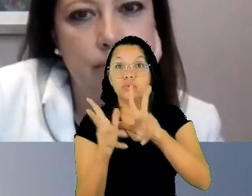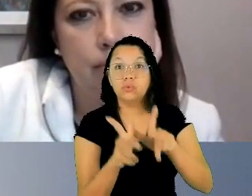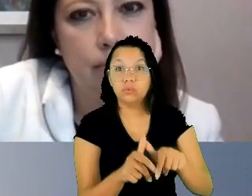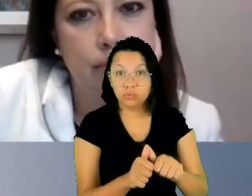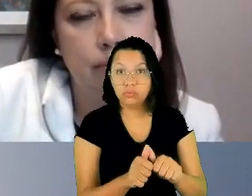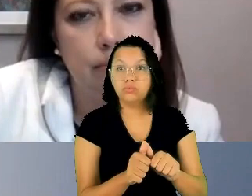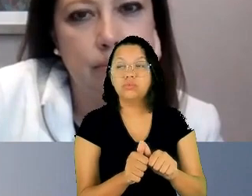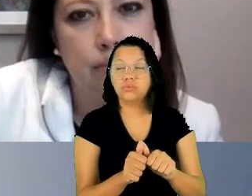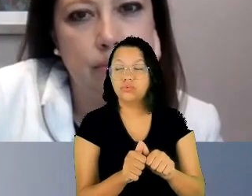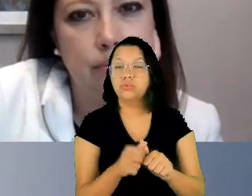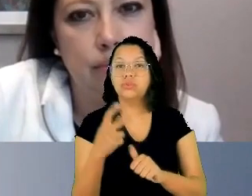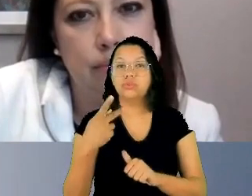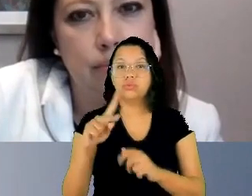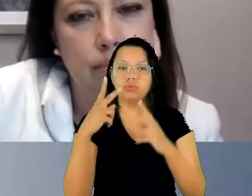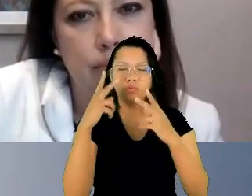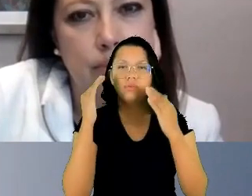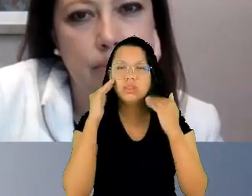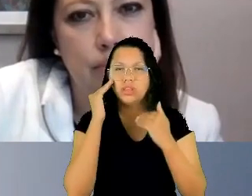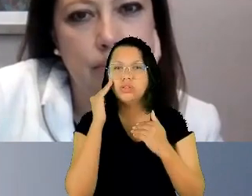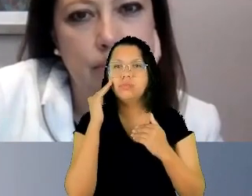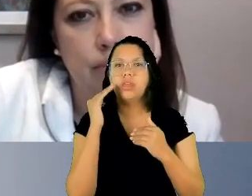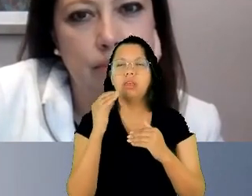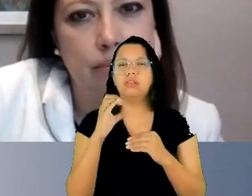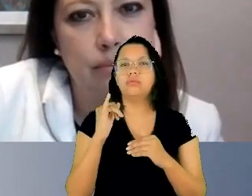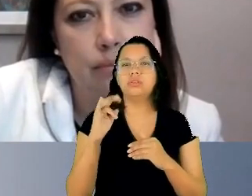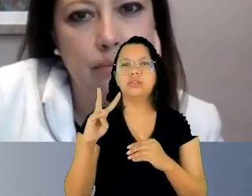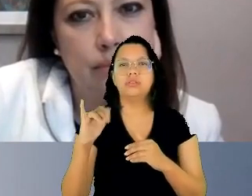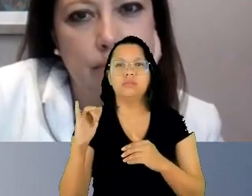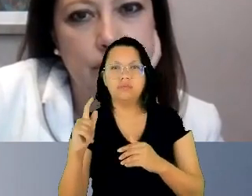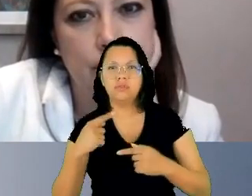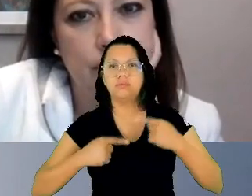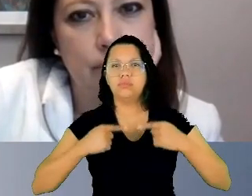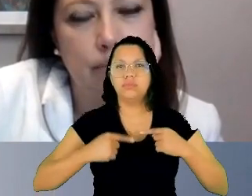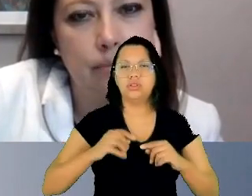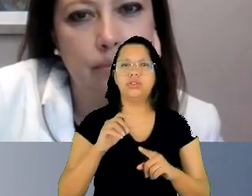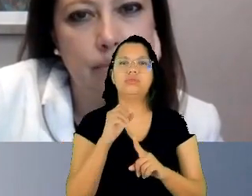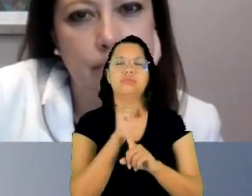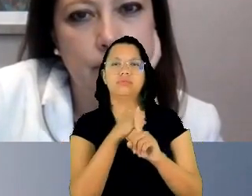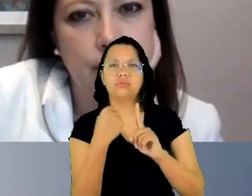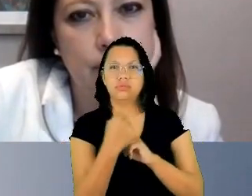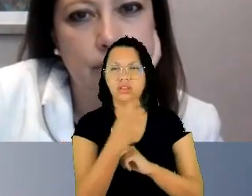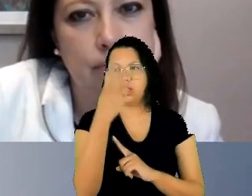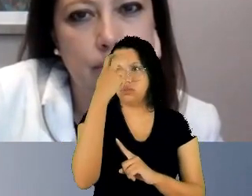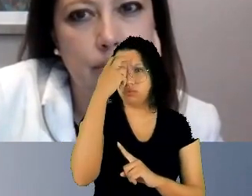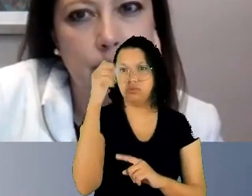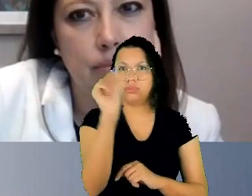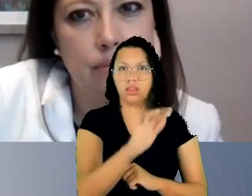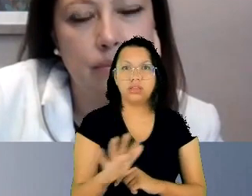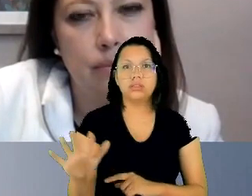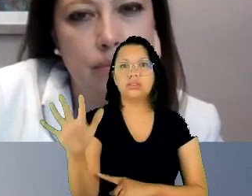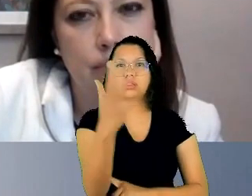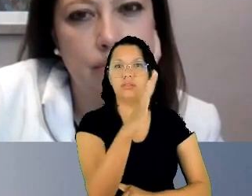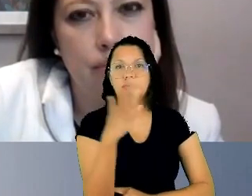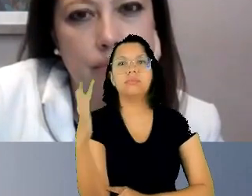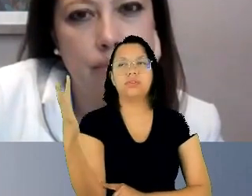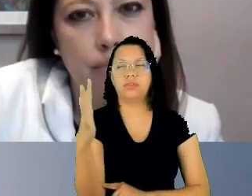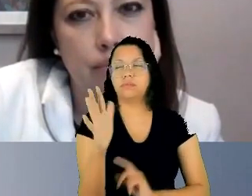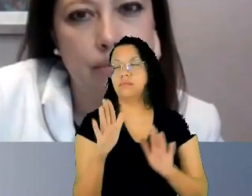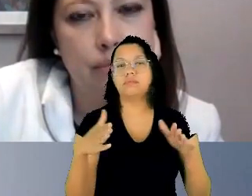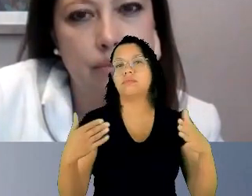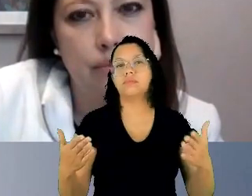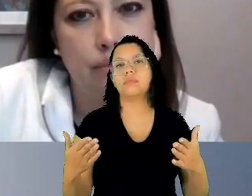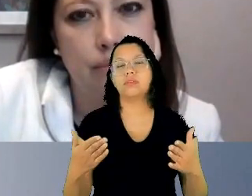civis, políticos, econômicos, sociais, culturais e ambientais. Portanto, a ética dos direitos humanos é essa,